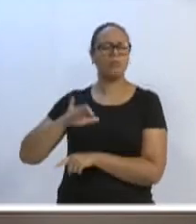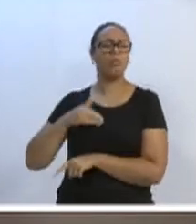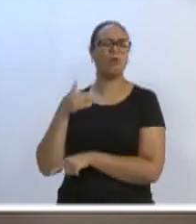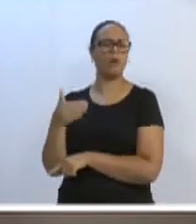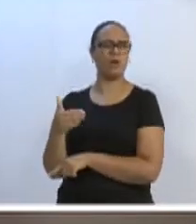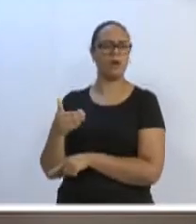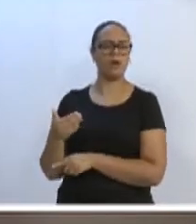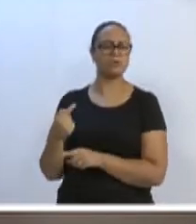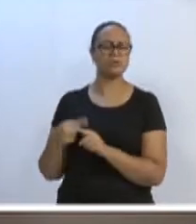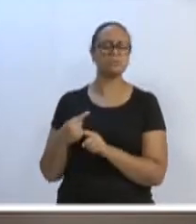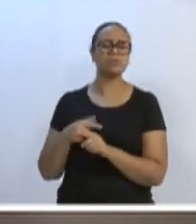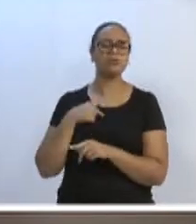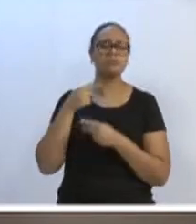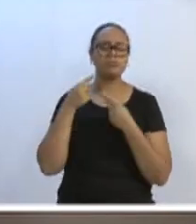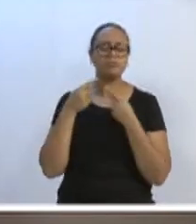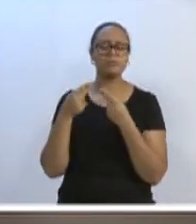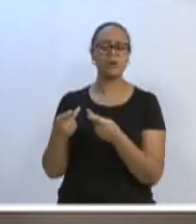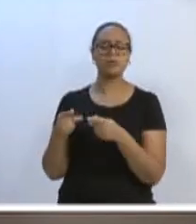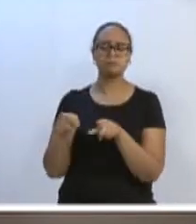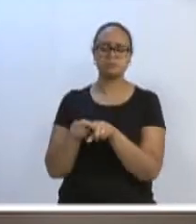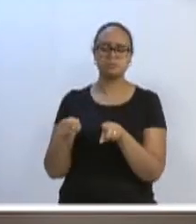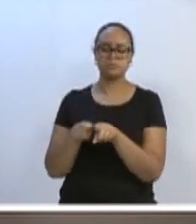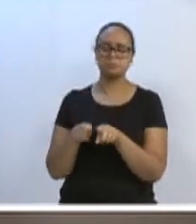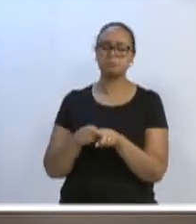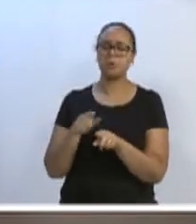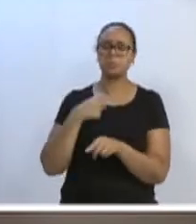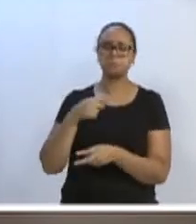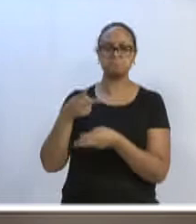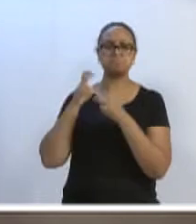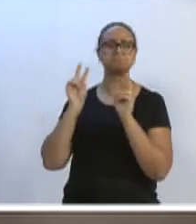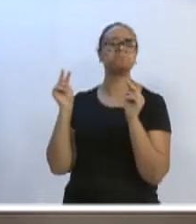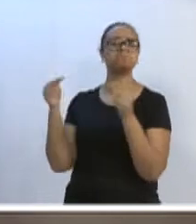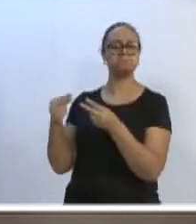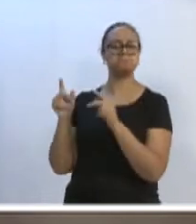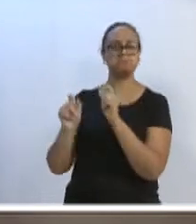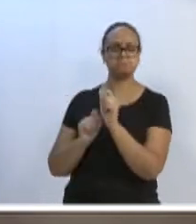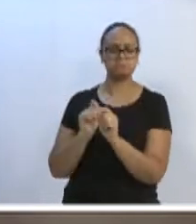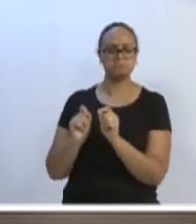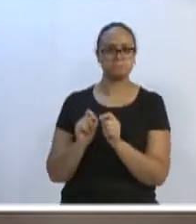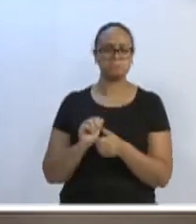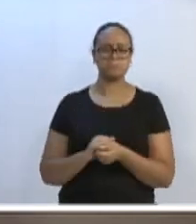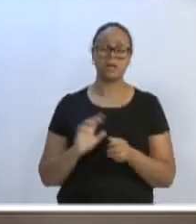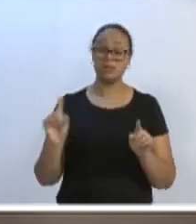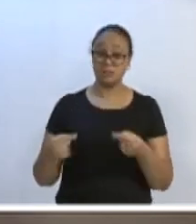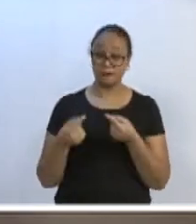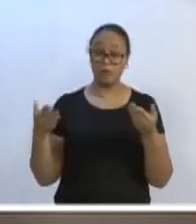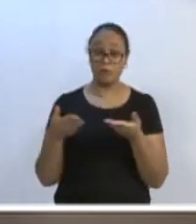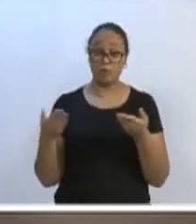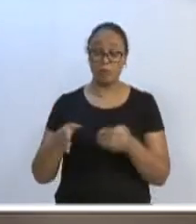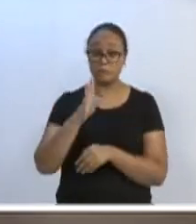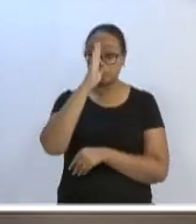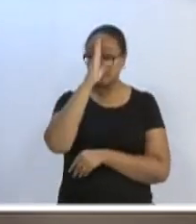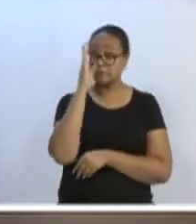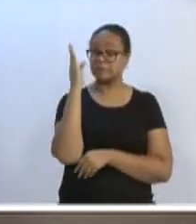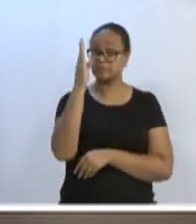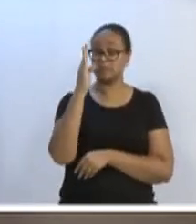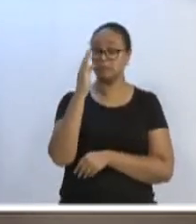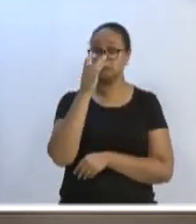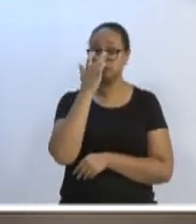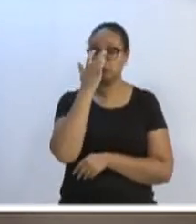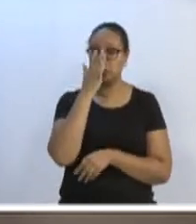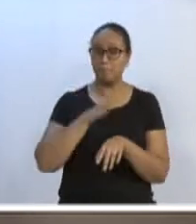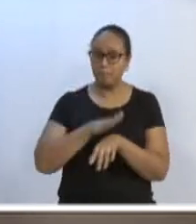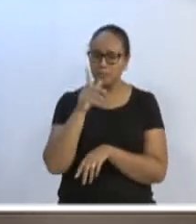coragem, porque falei e admito e reconheço que o maior desafio hoje, a pasta mais desafiadora